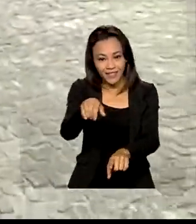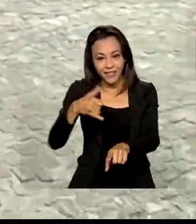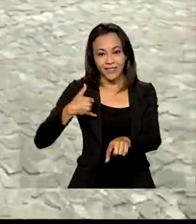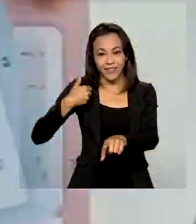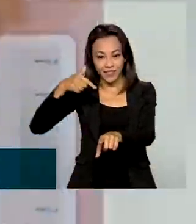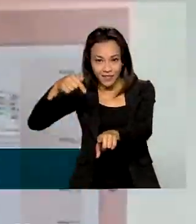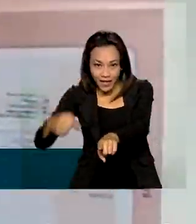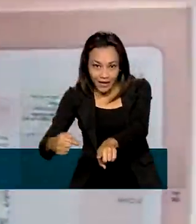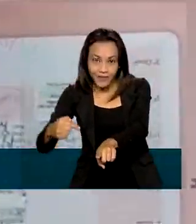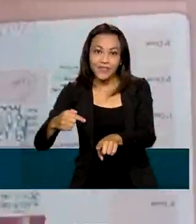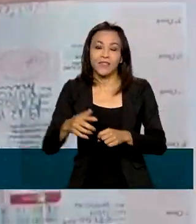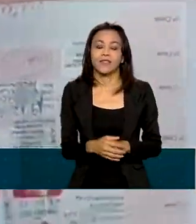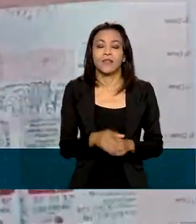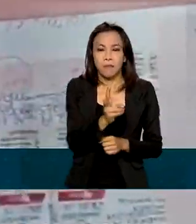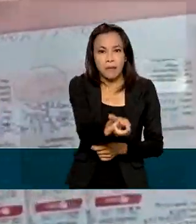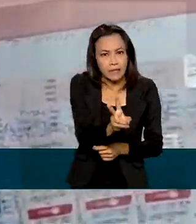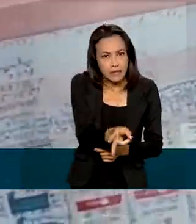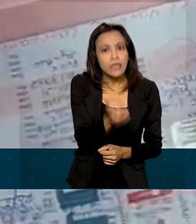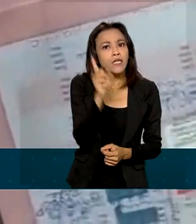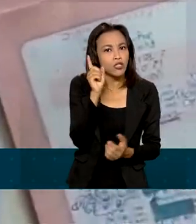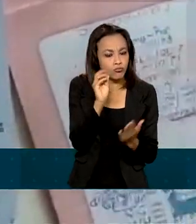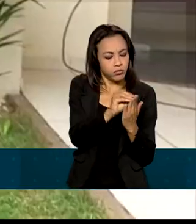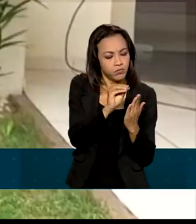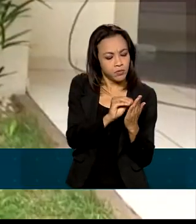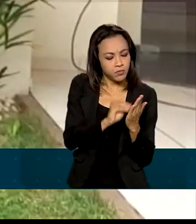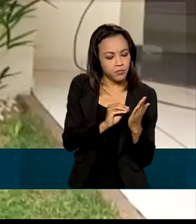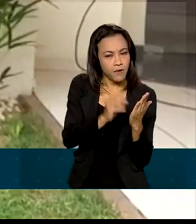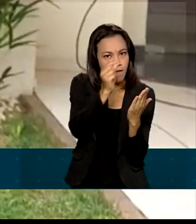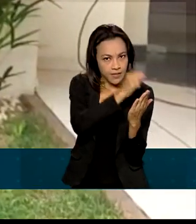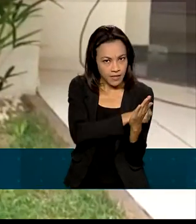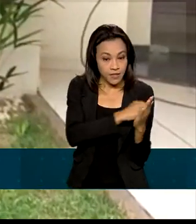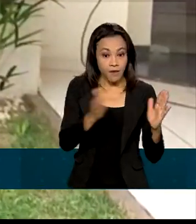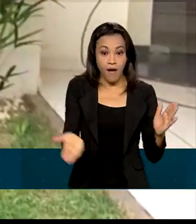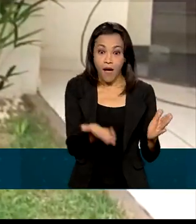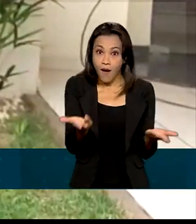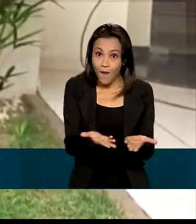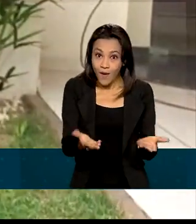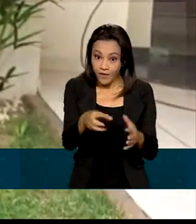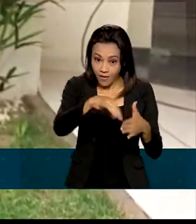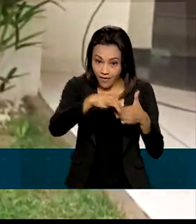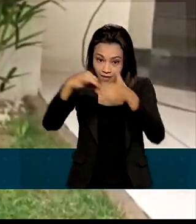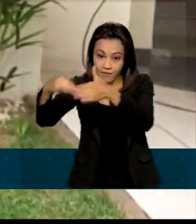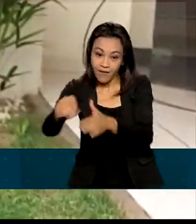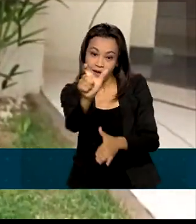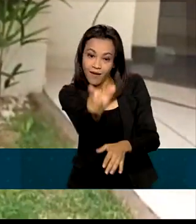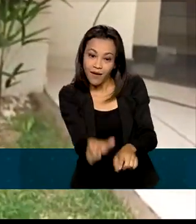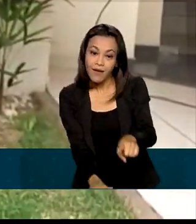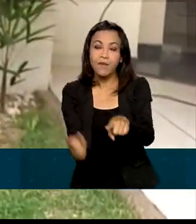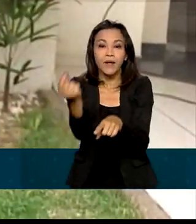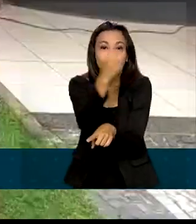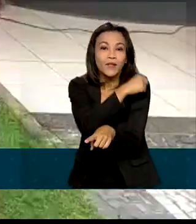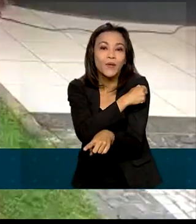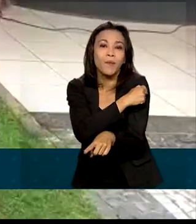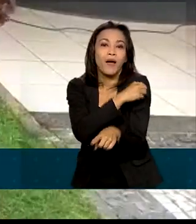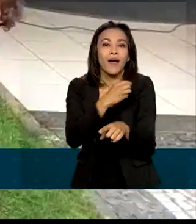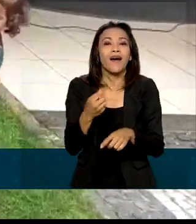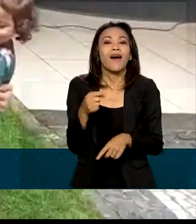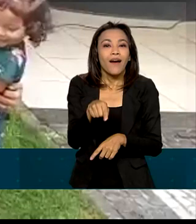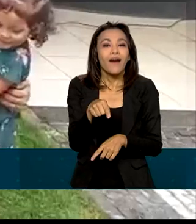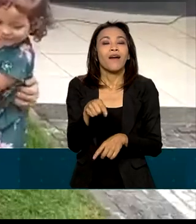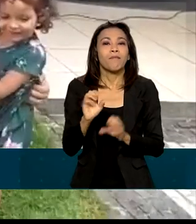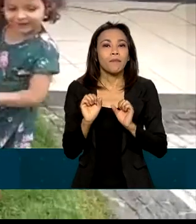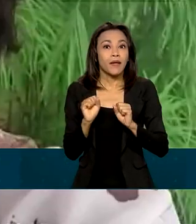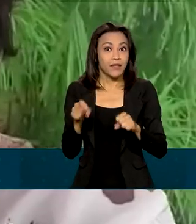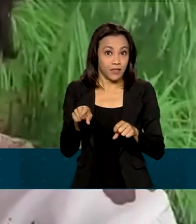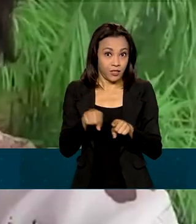anos. E mantém a vacinação deles em dia. Agora vai levar Carolina para tomar a dose de reforço contra o